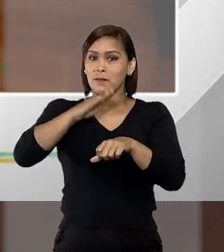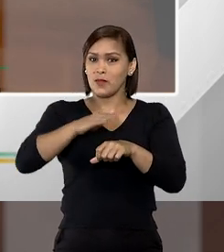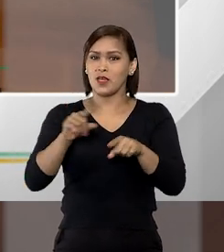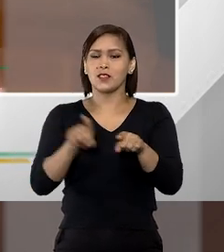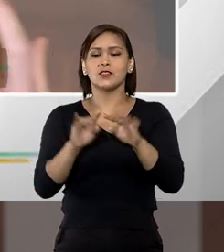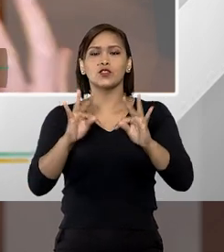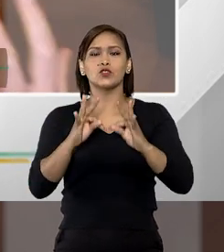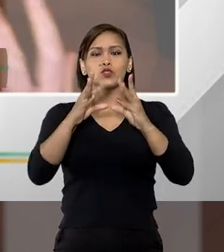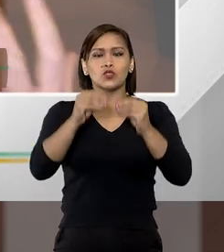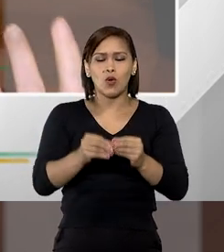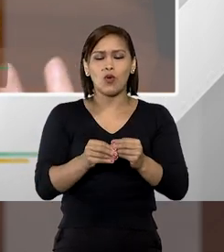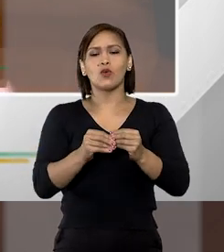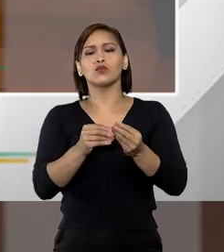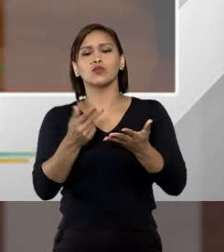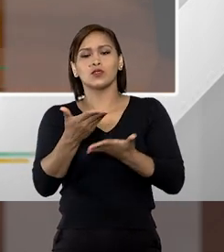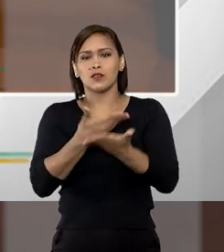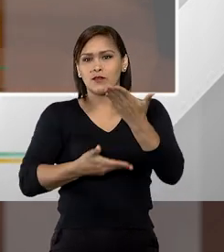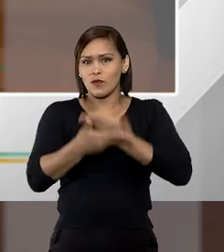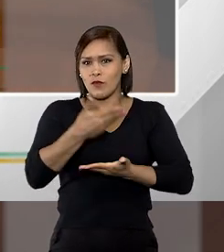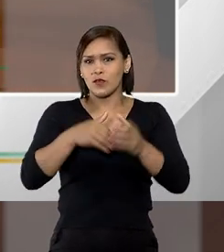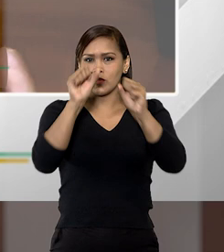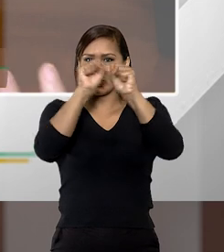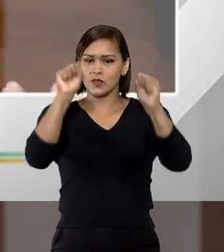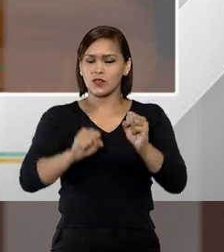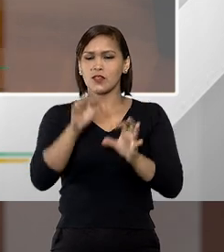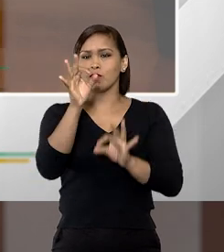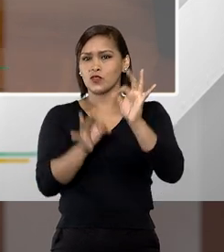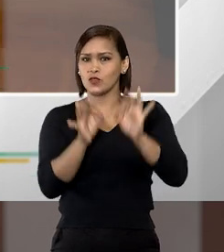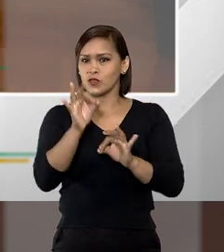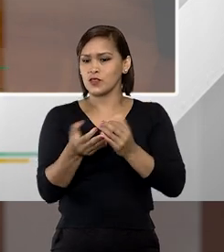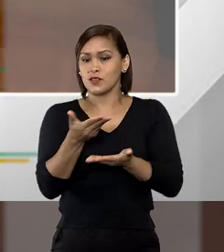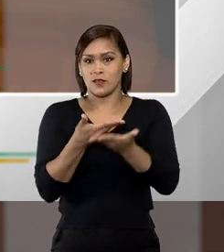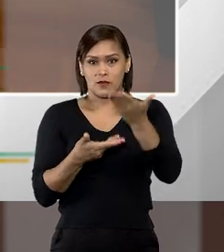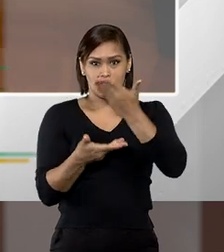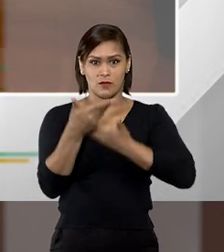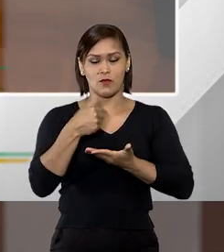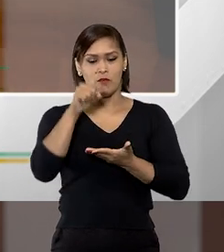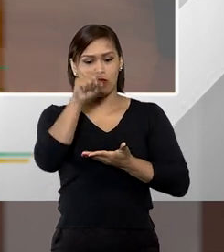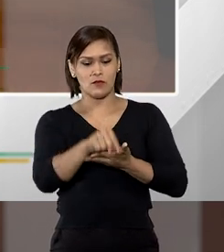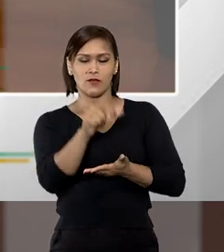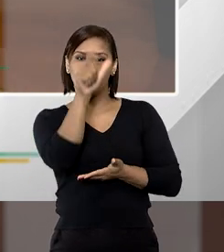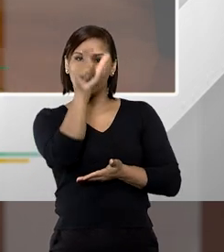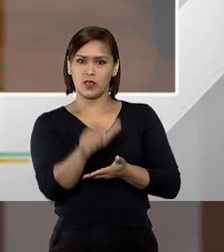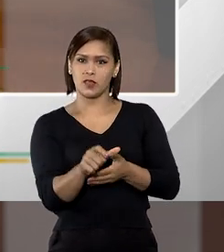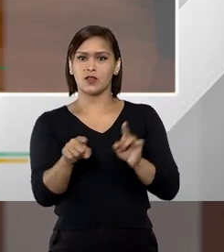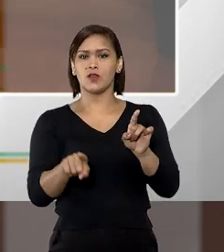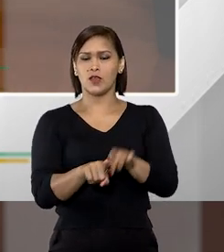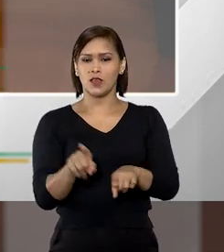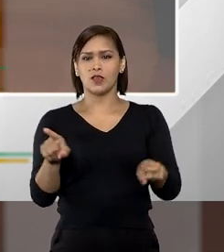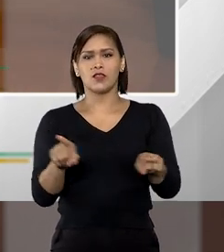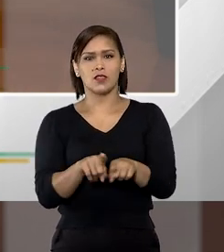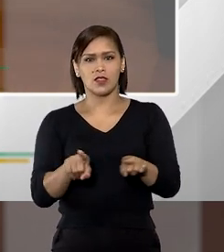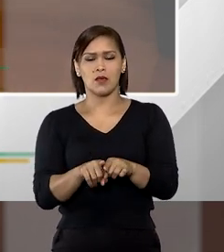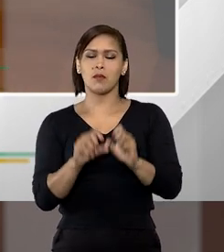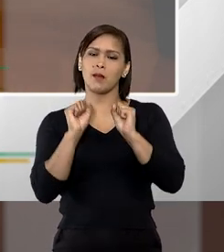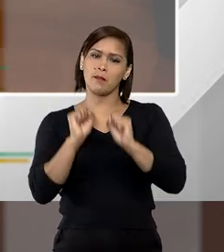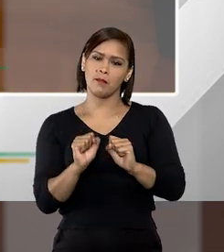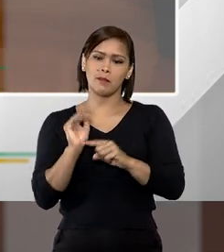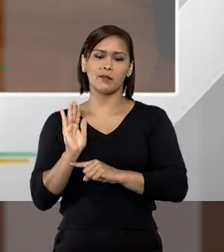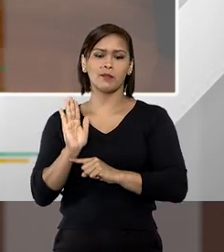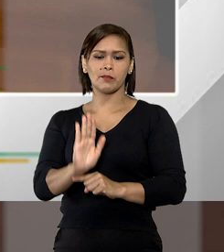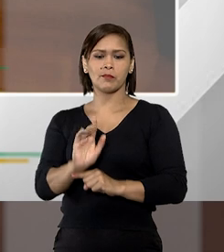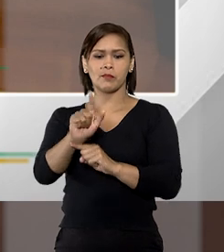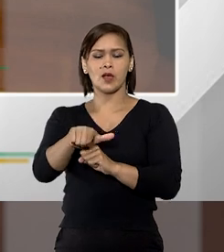todos os autores do sistema de justiça que estão envolvidos com aquela questão e que eventualmente também podem